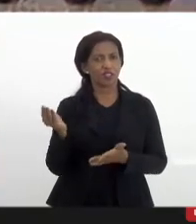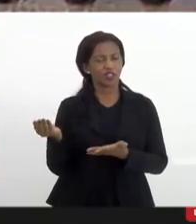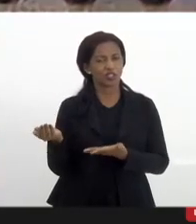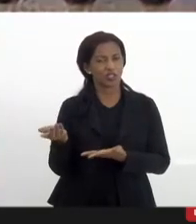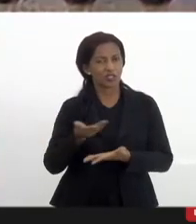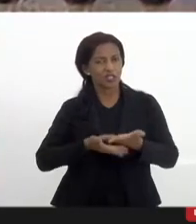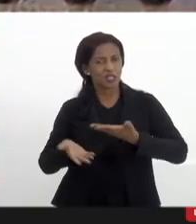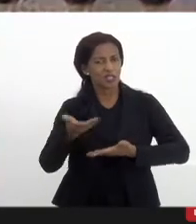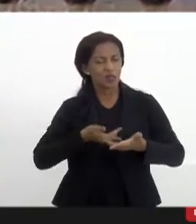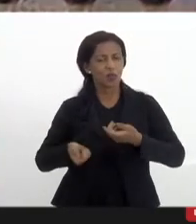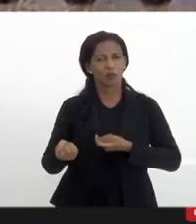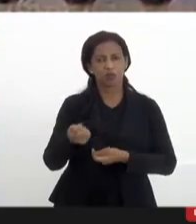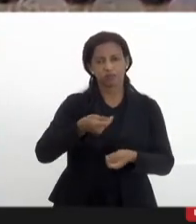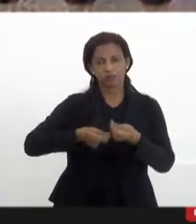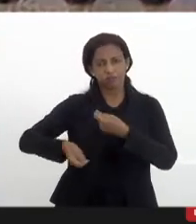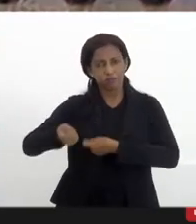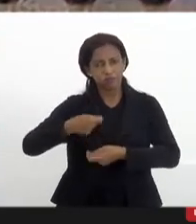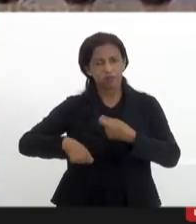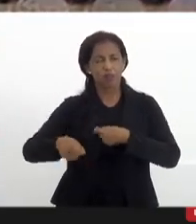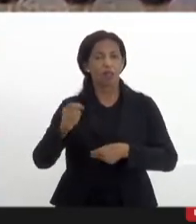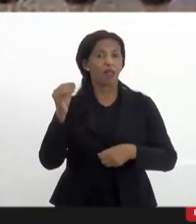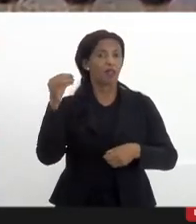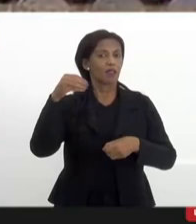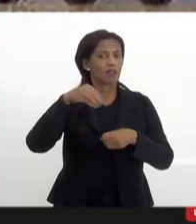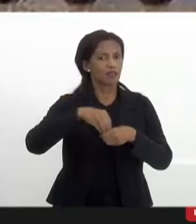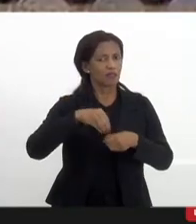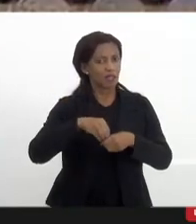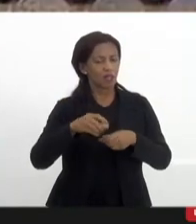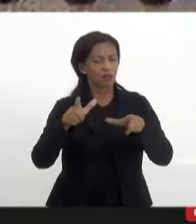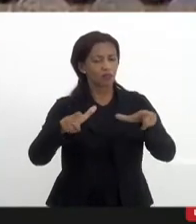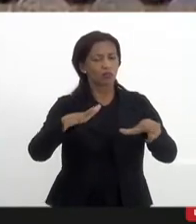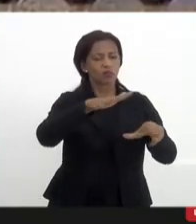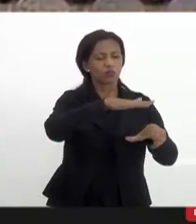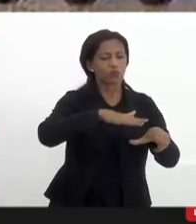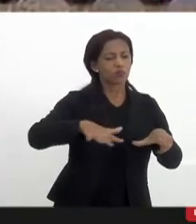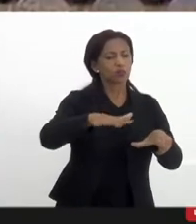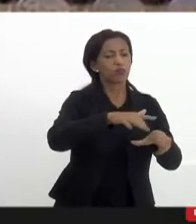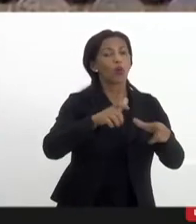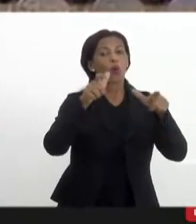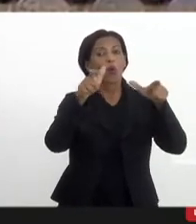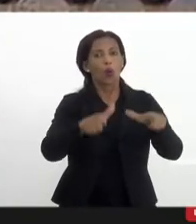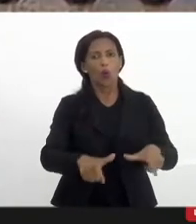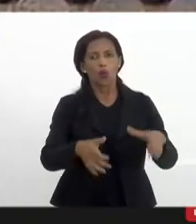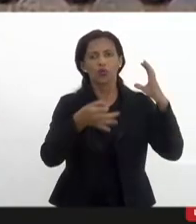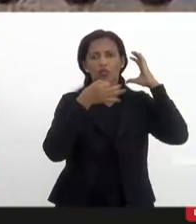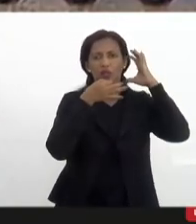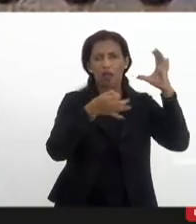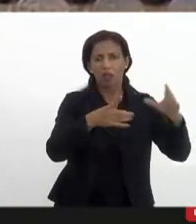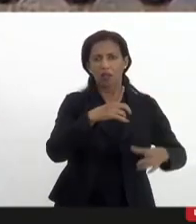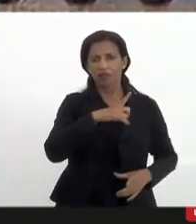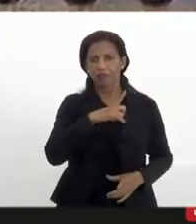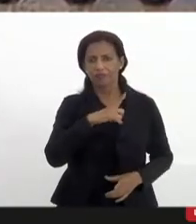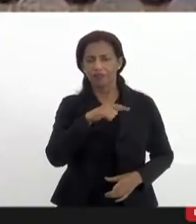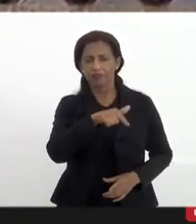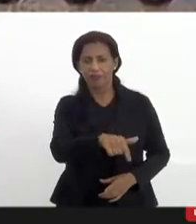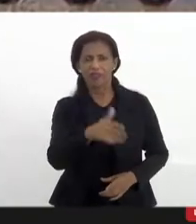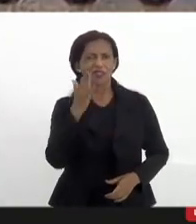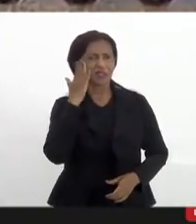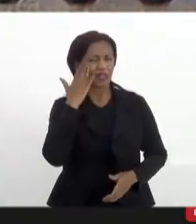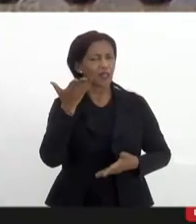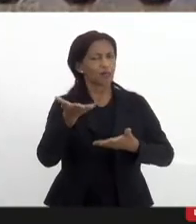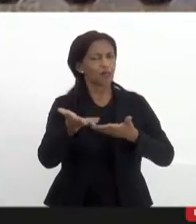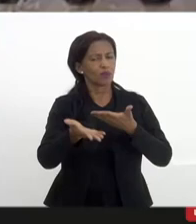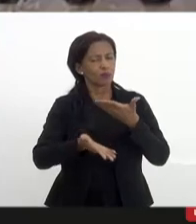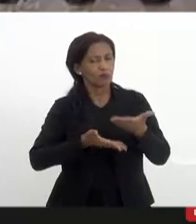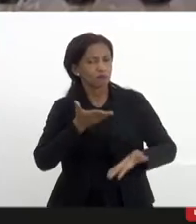circulação de capital dentro dos territórios onde essas rádios estão alocadas a gente sabe o serviço